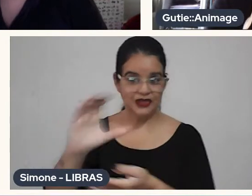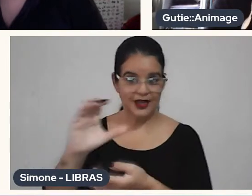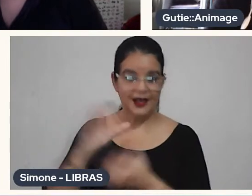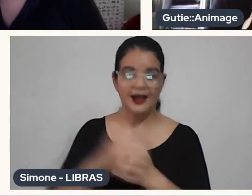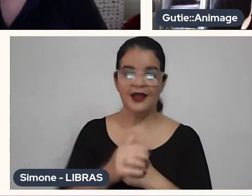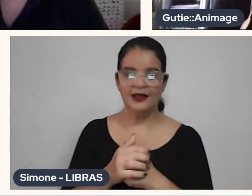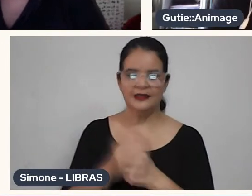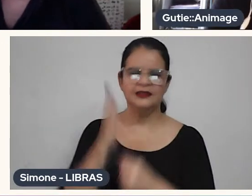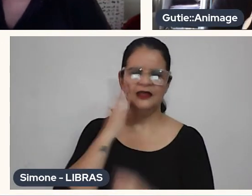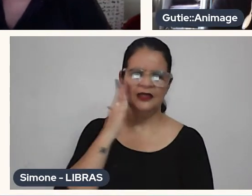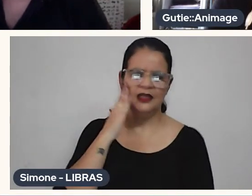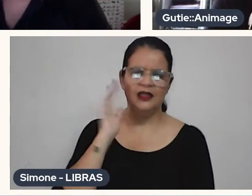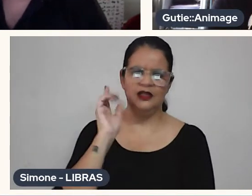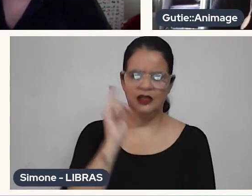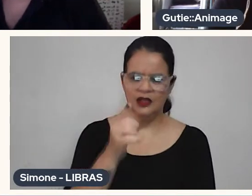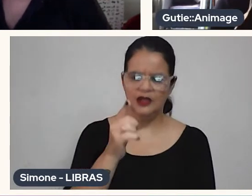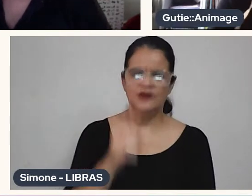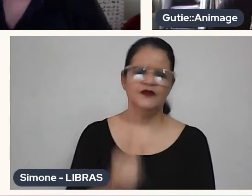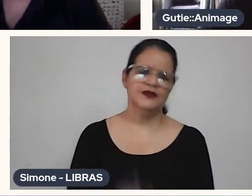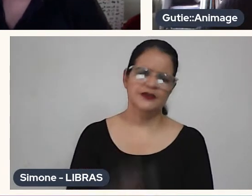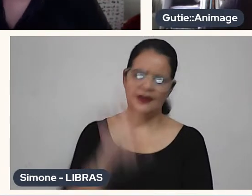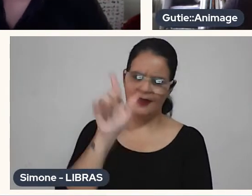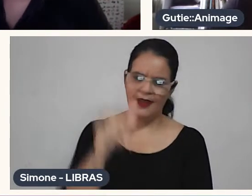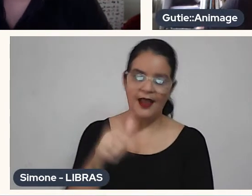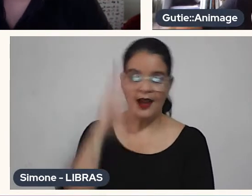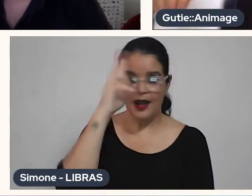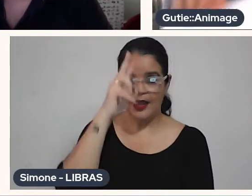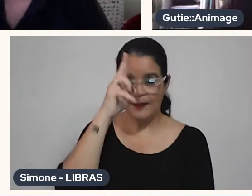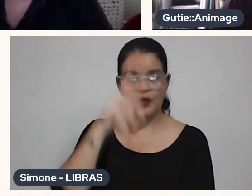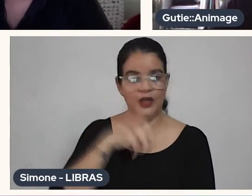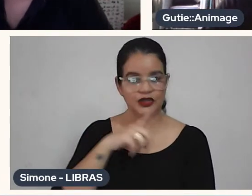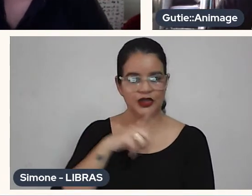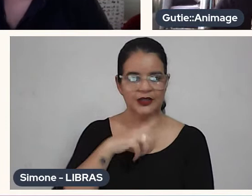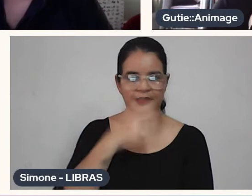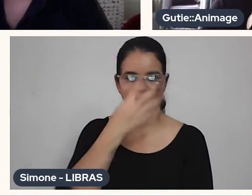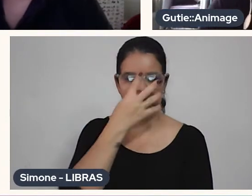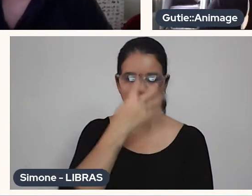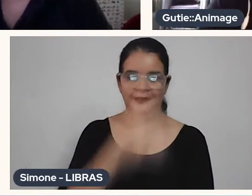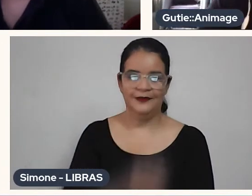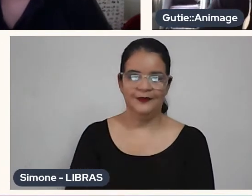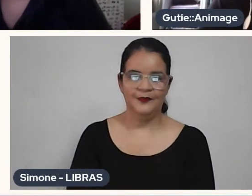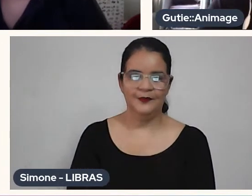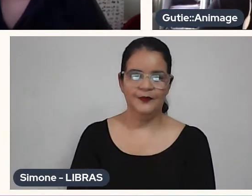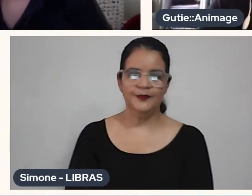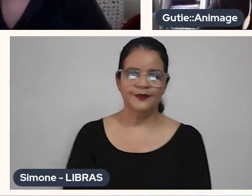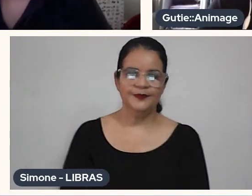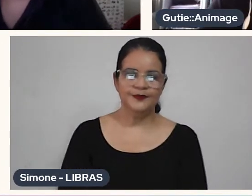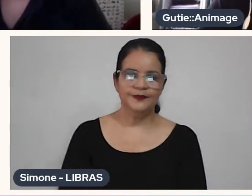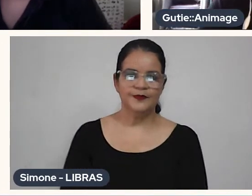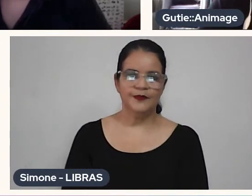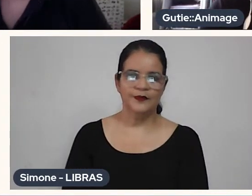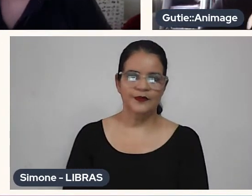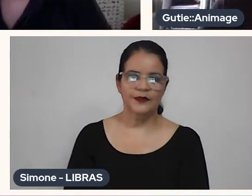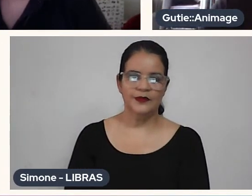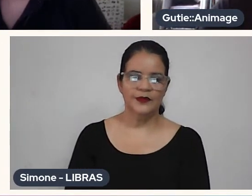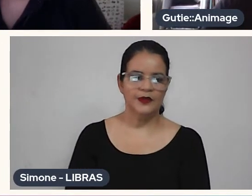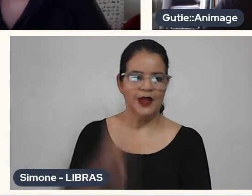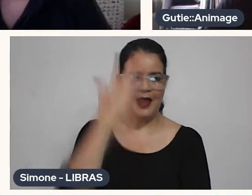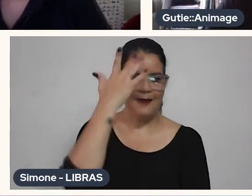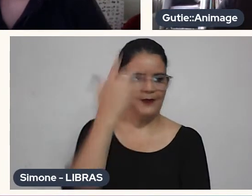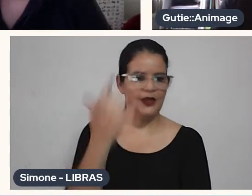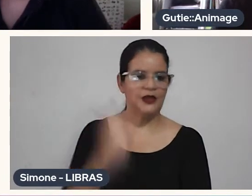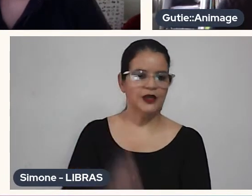você, a sua, é uma delas. Só lembrando que a gente tem aqui, amanhã